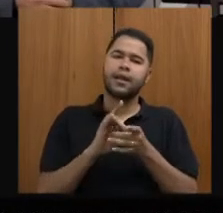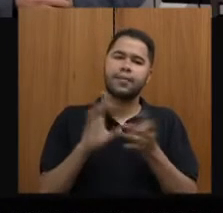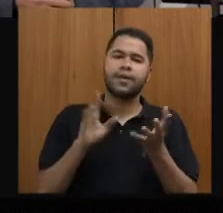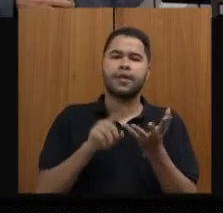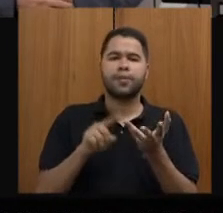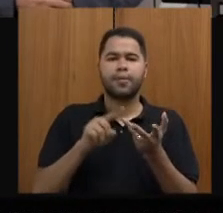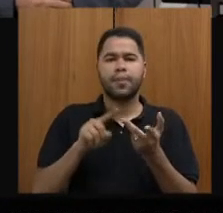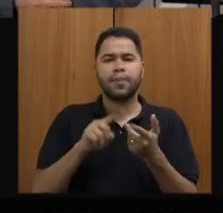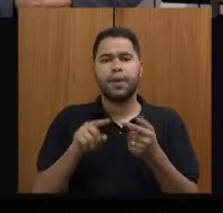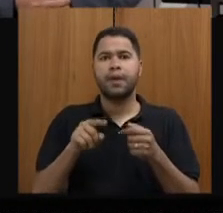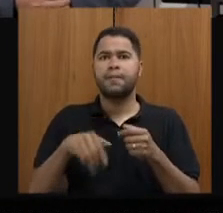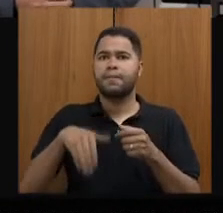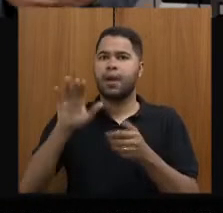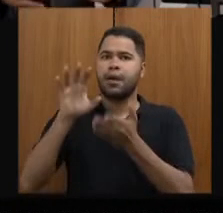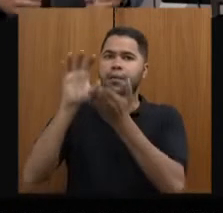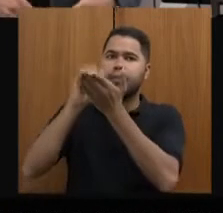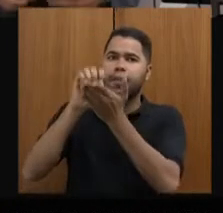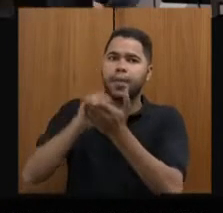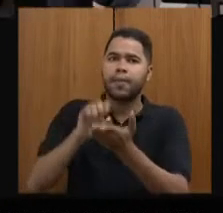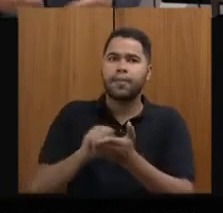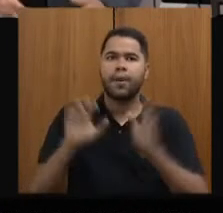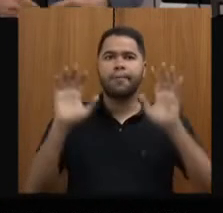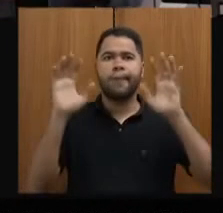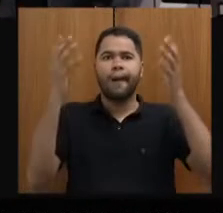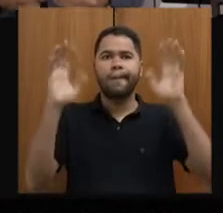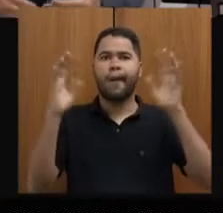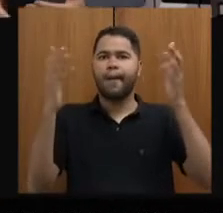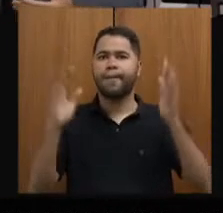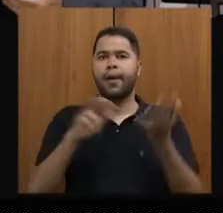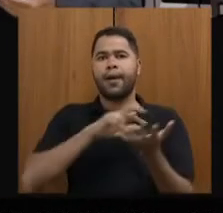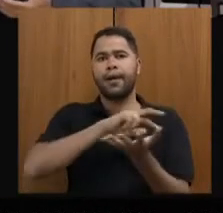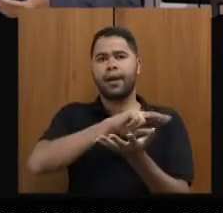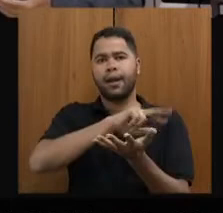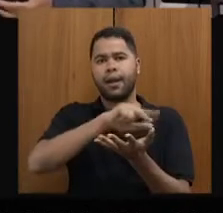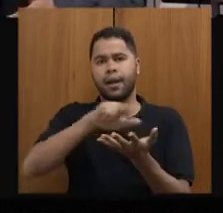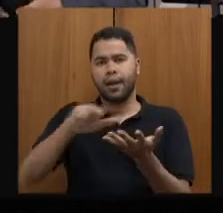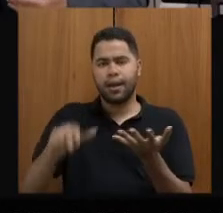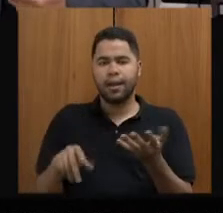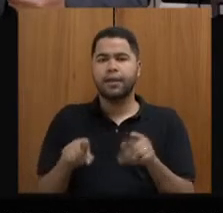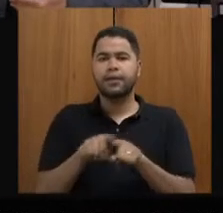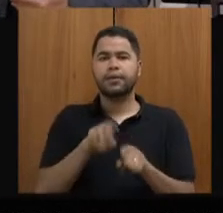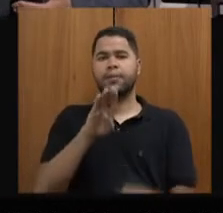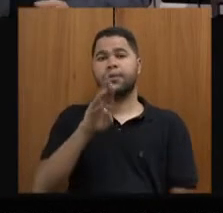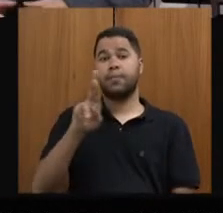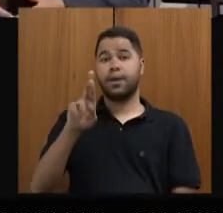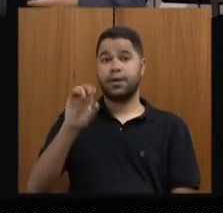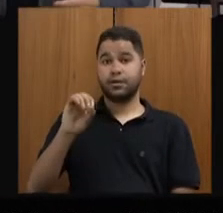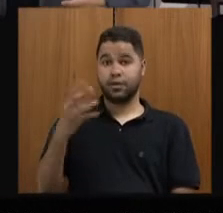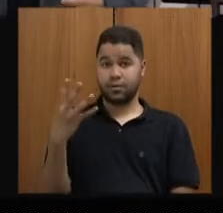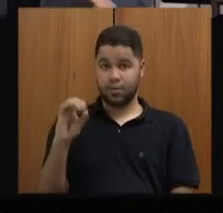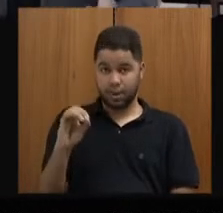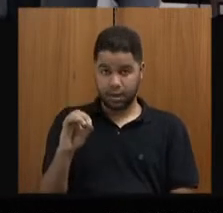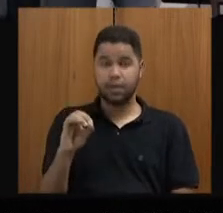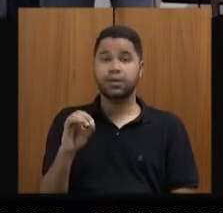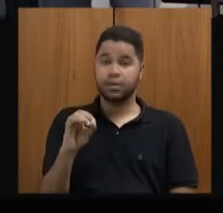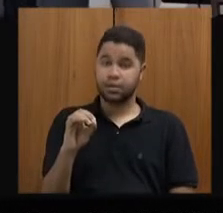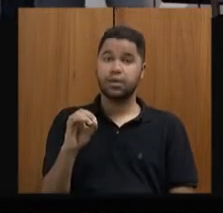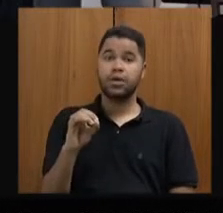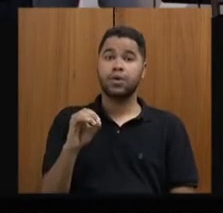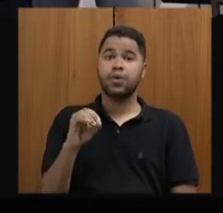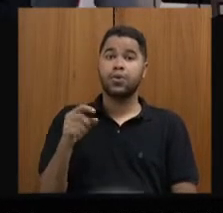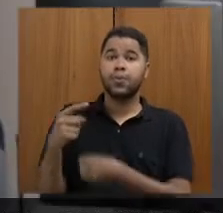de 300 eventos, esse cadastramento da BR-040, desses municípios,